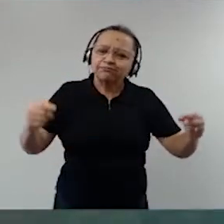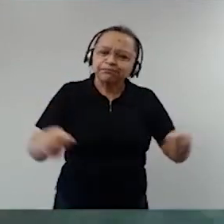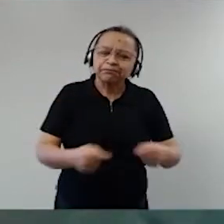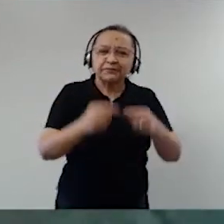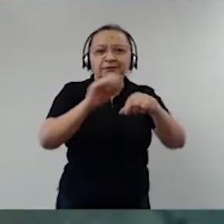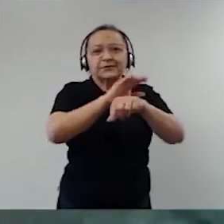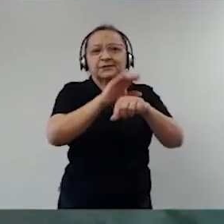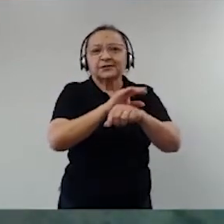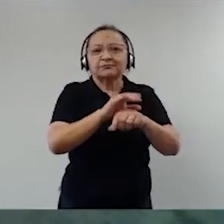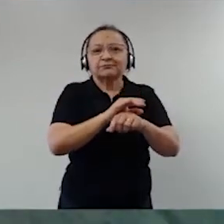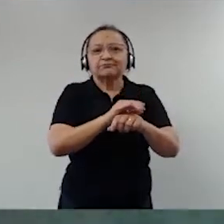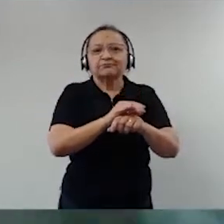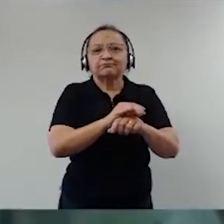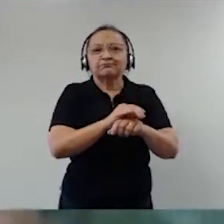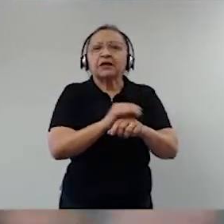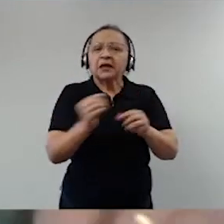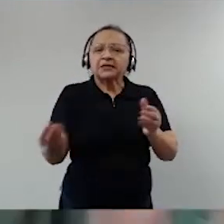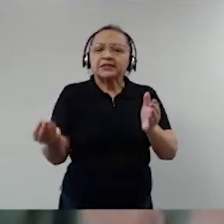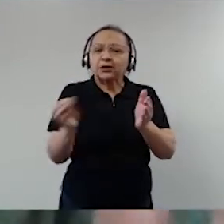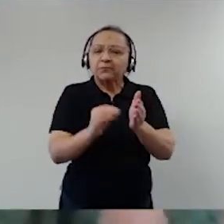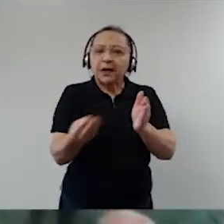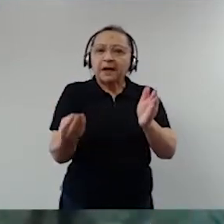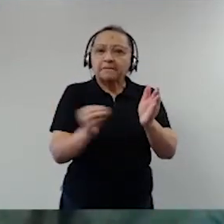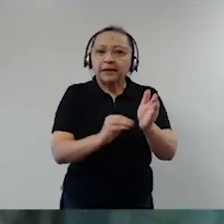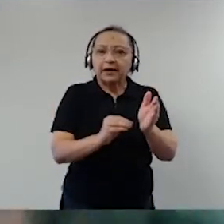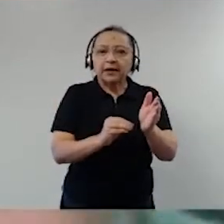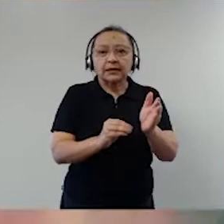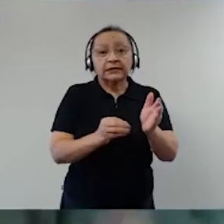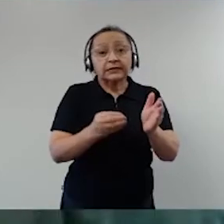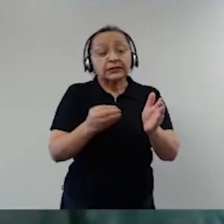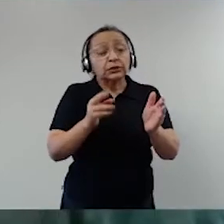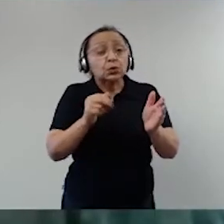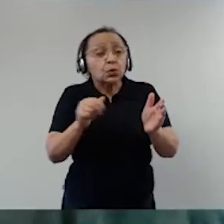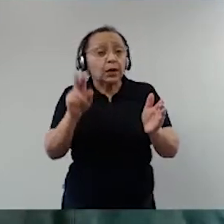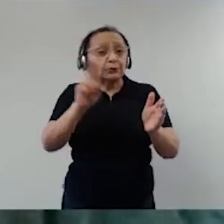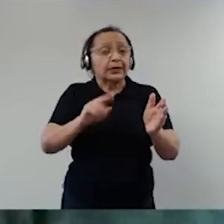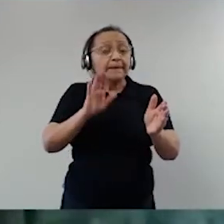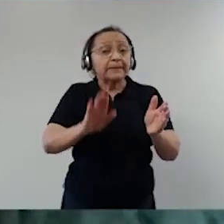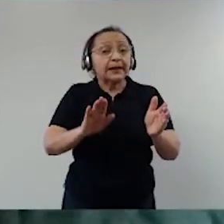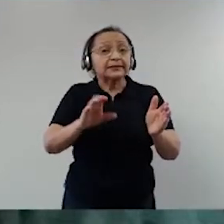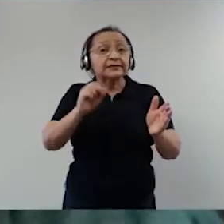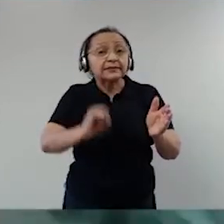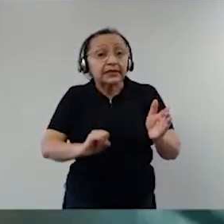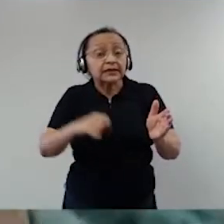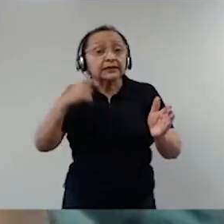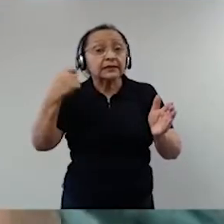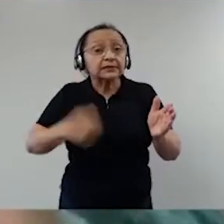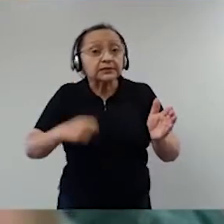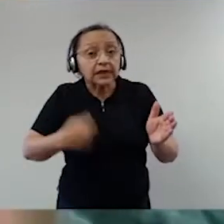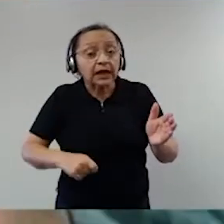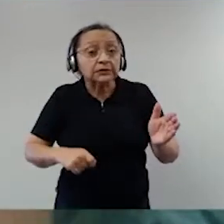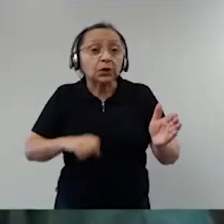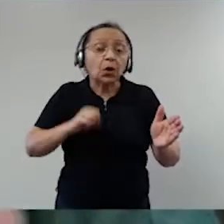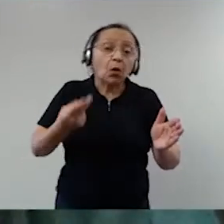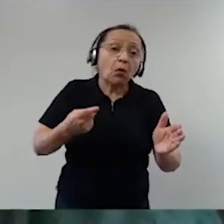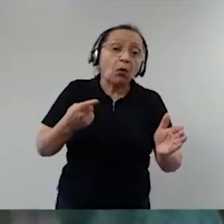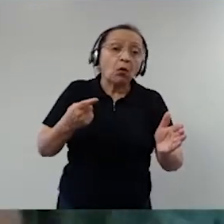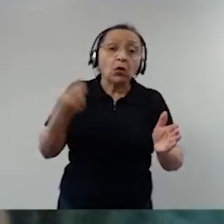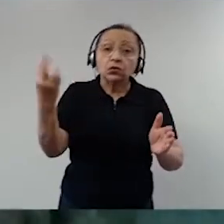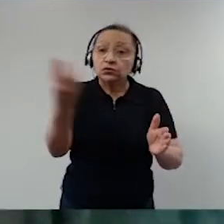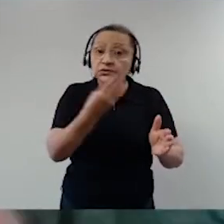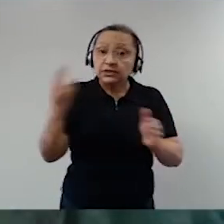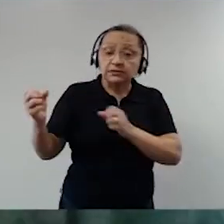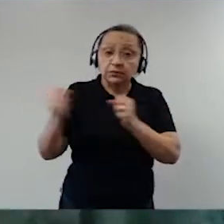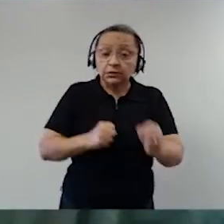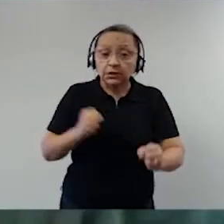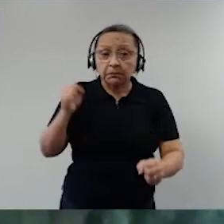para nunca serem utilizados, a não ser que a insensatez dos três poderes levasse a